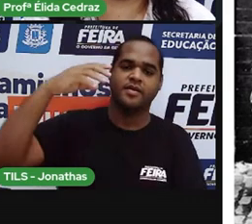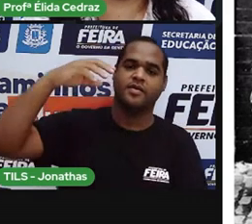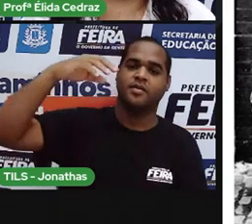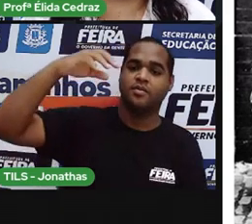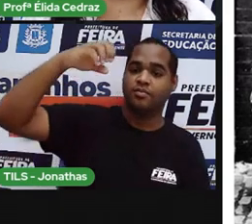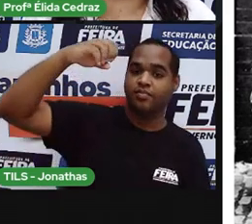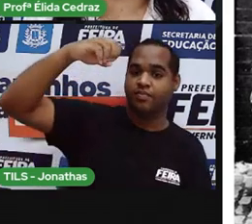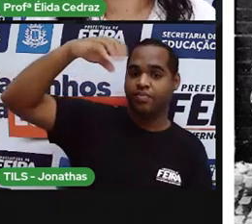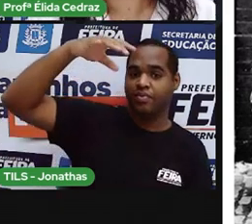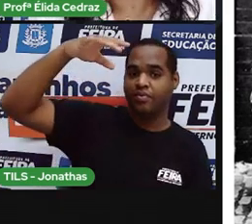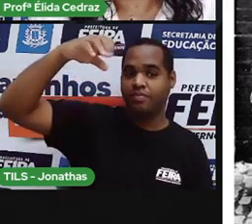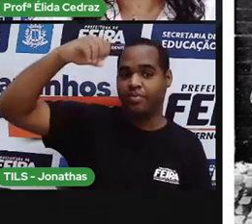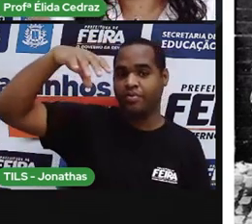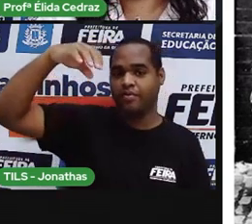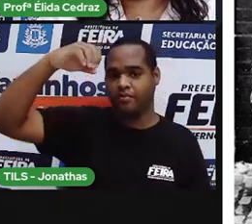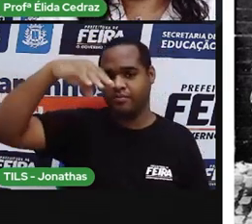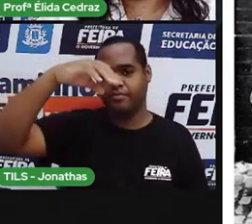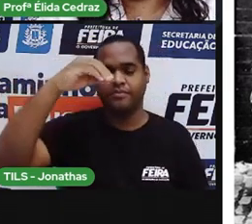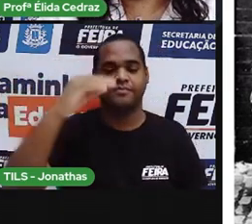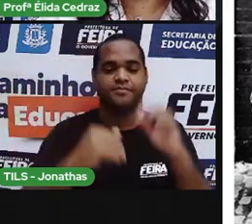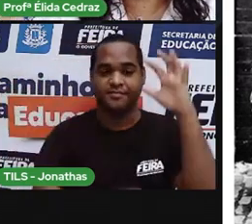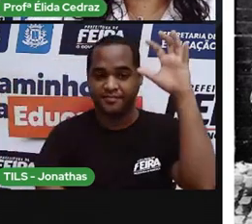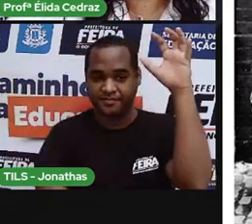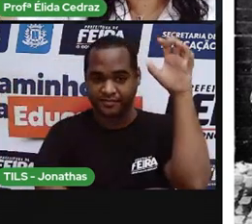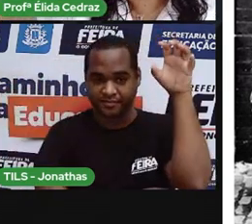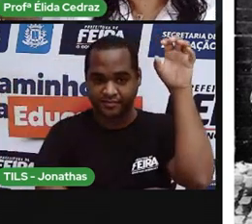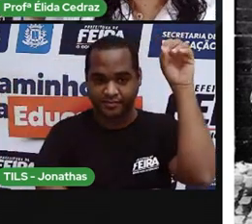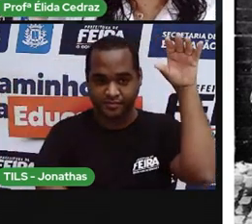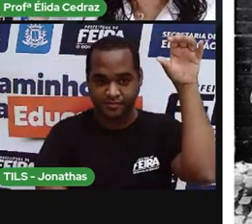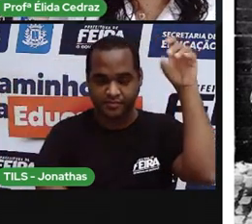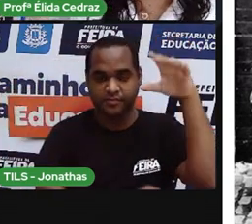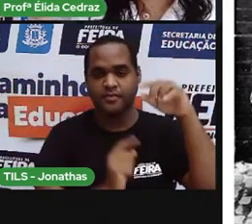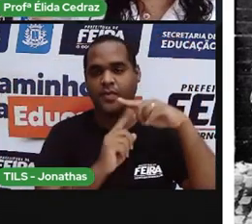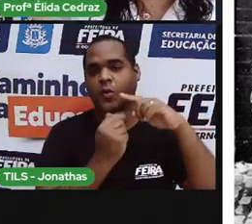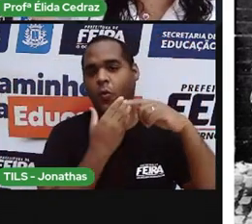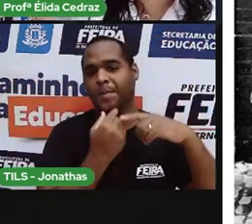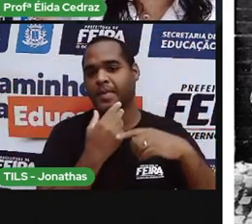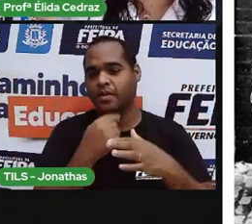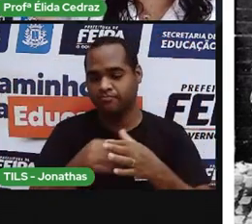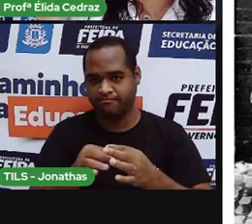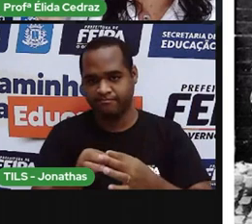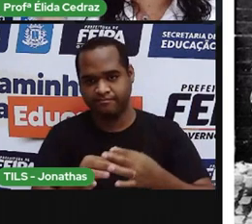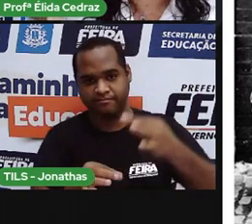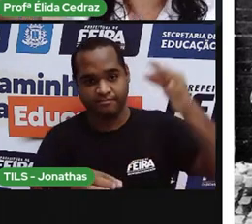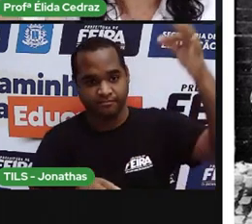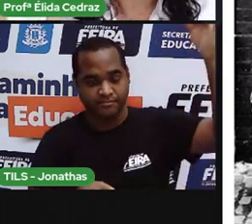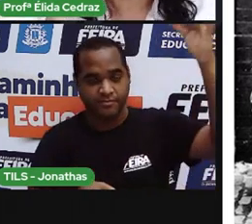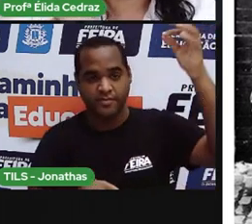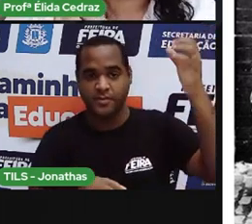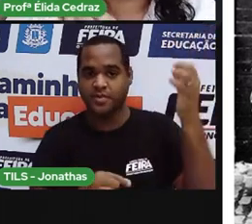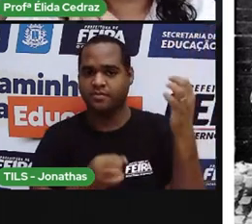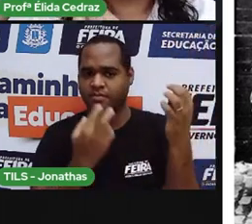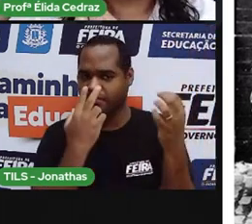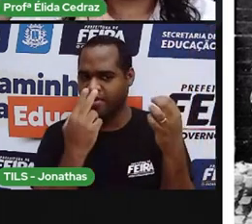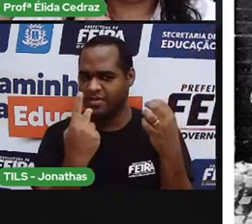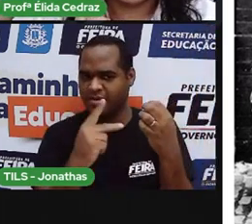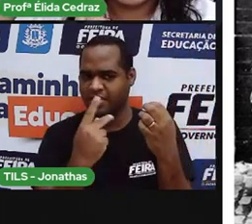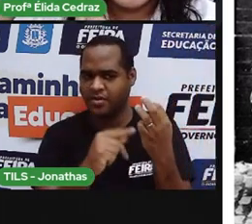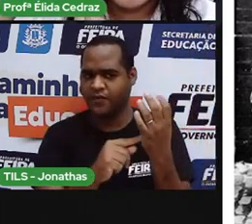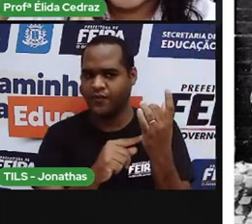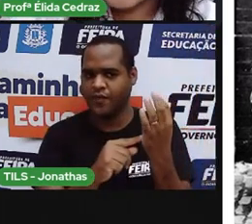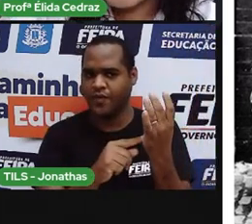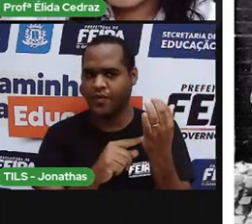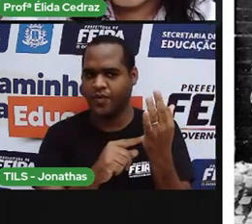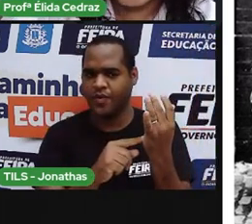nos postes públicos. Aquele homem ali com um cano na mão, vara, tinha um